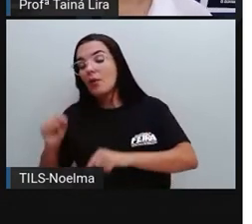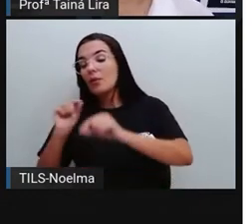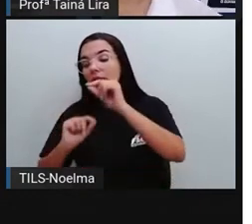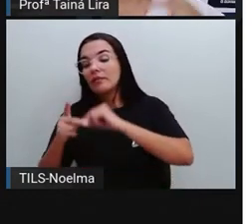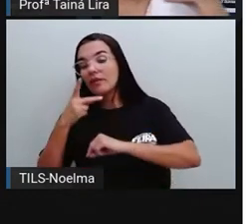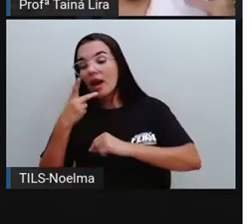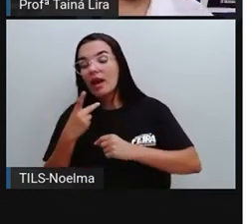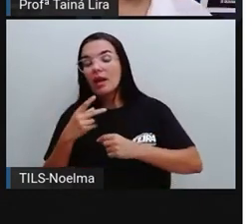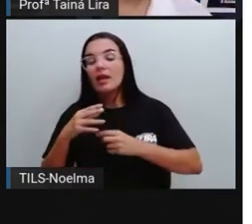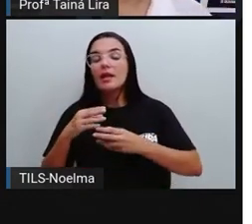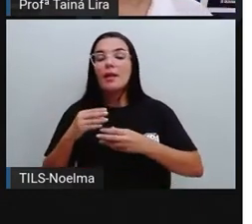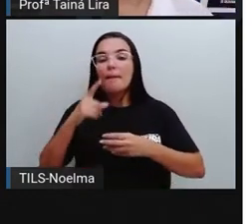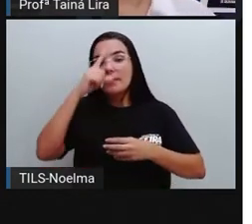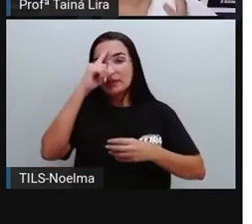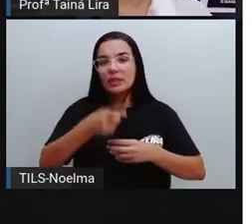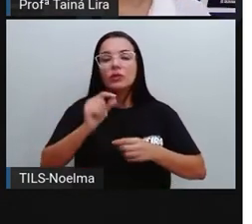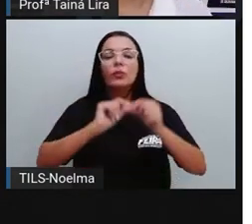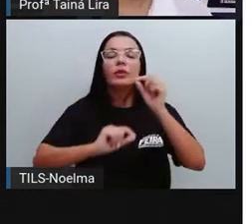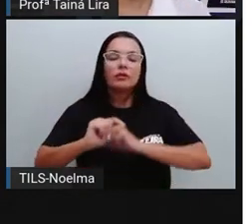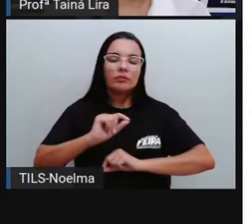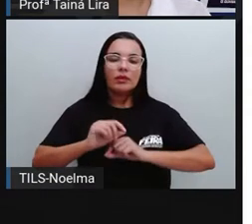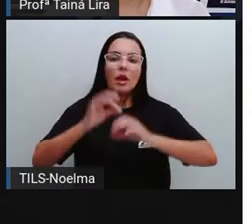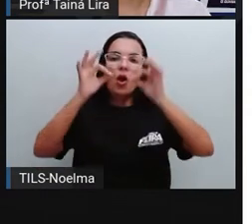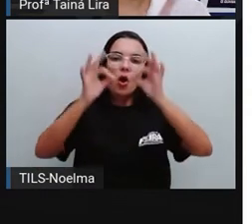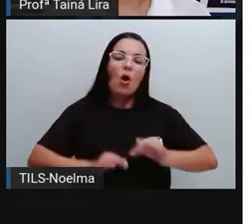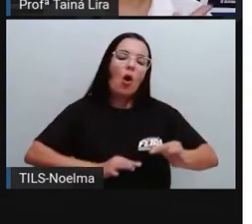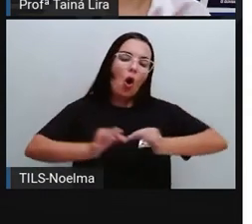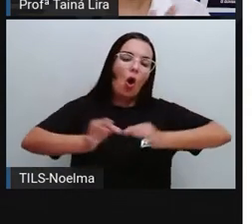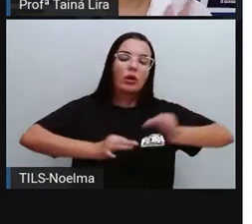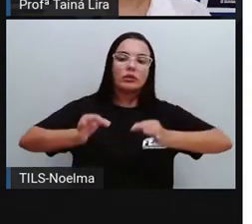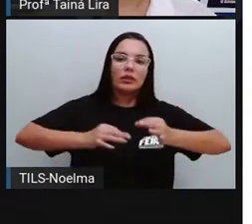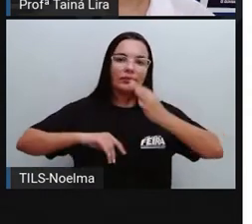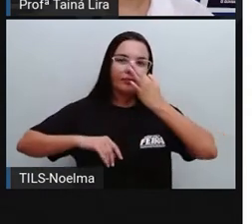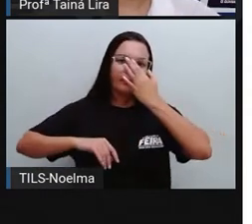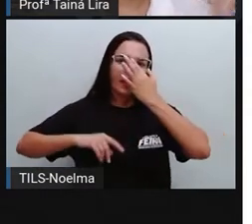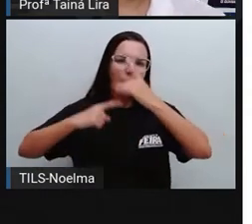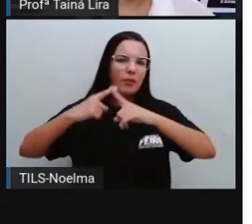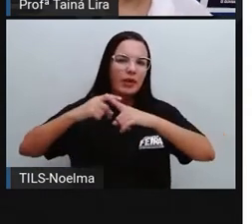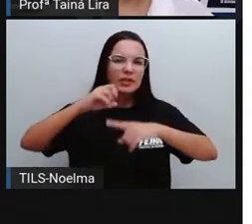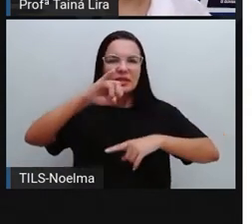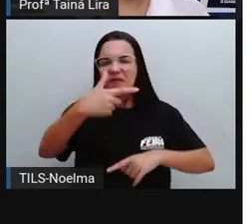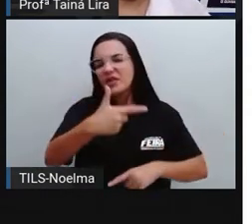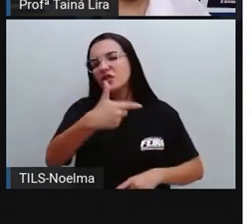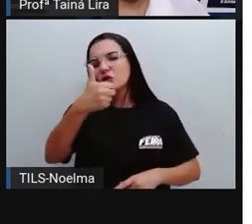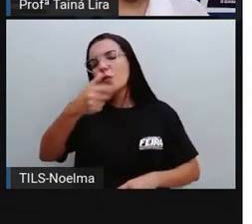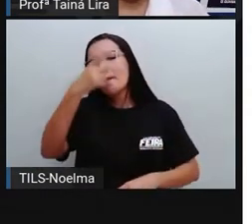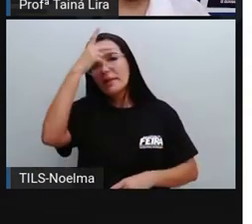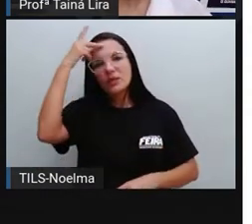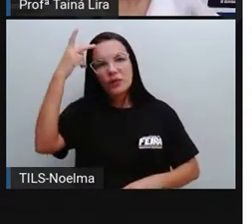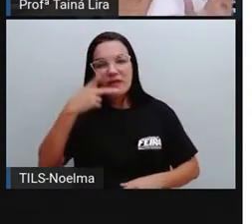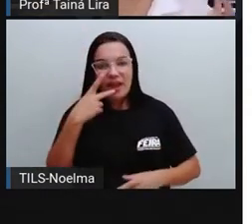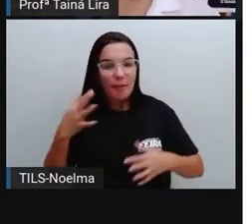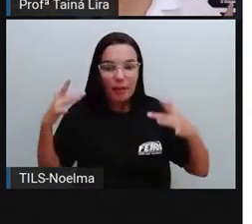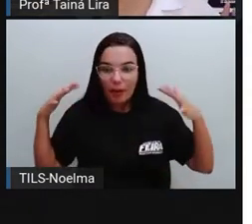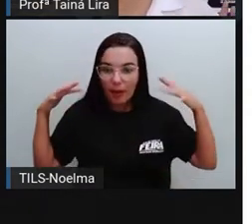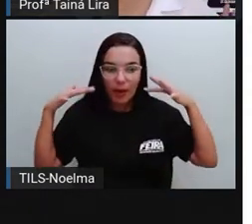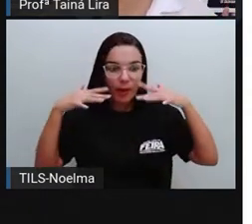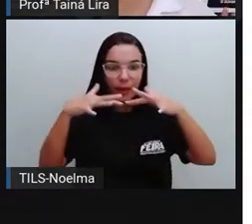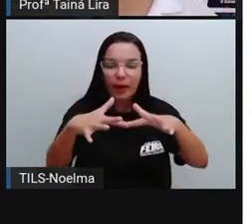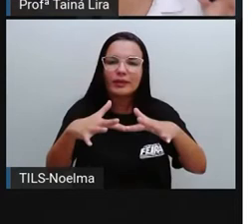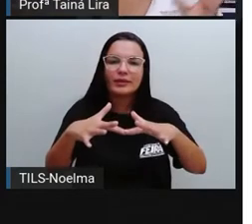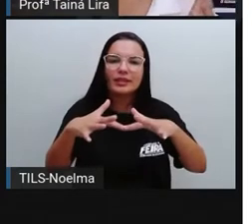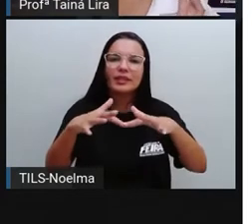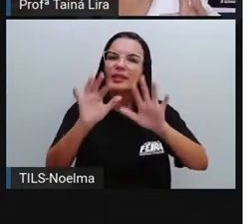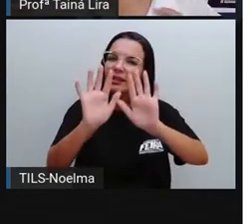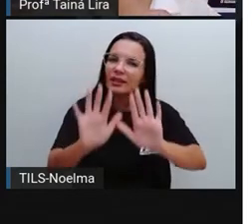palavra, pra colocar ordem mesmo. Porque imagine ali um espaço com 21 pessoas, se todo mundo quiser falar de vez. Não é assim na sala